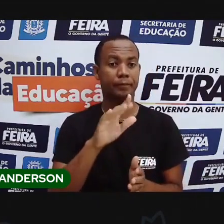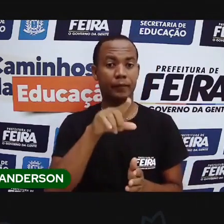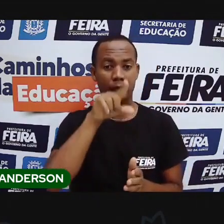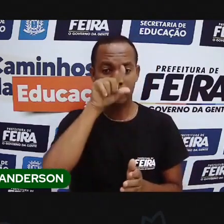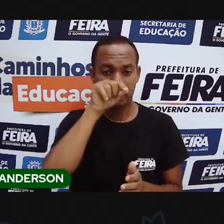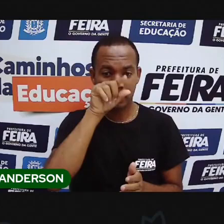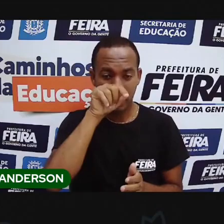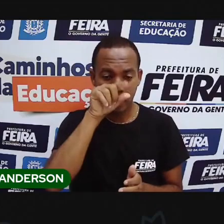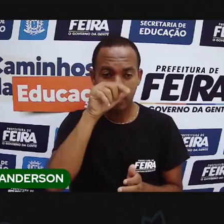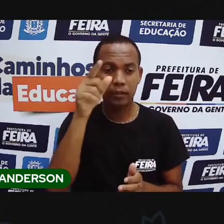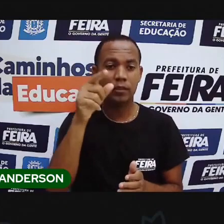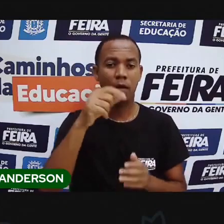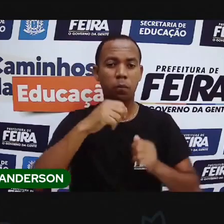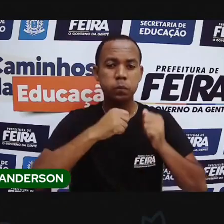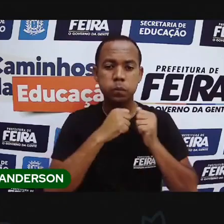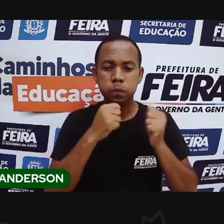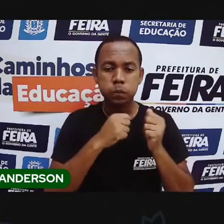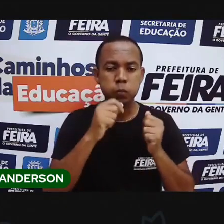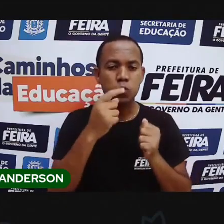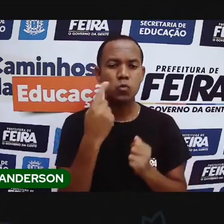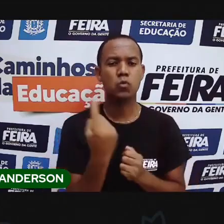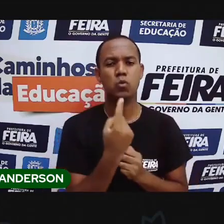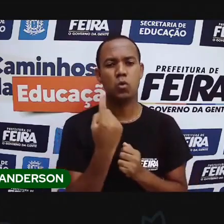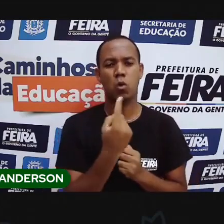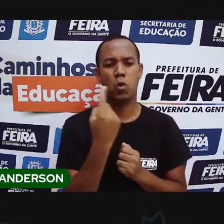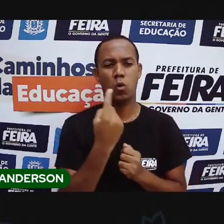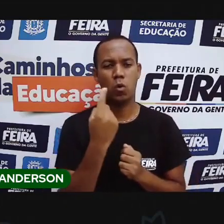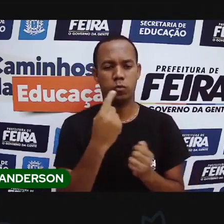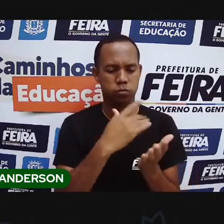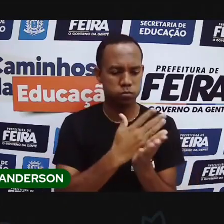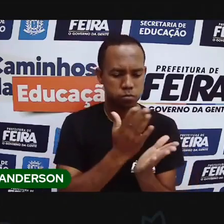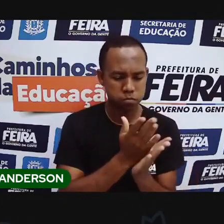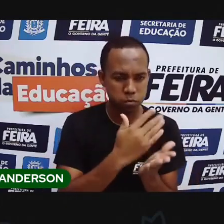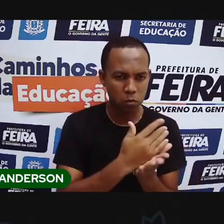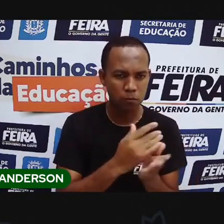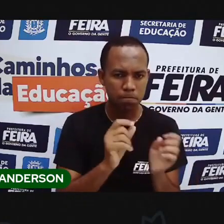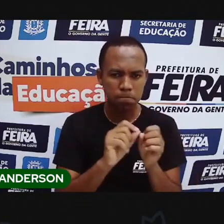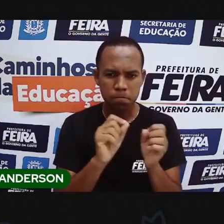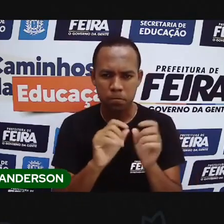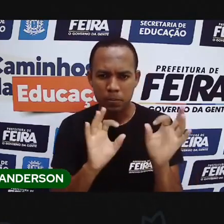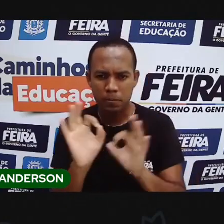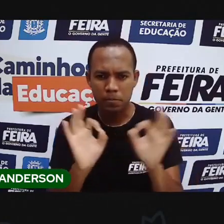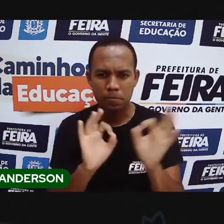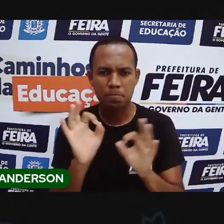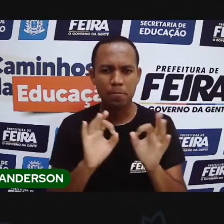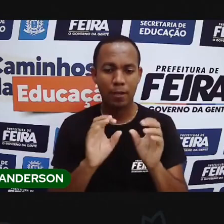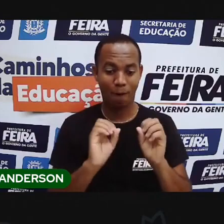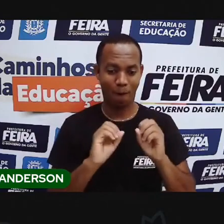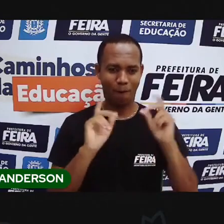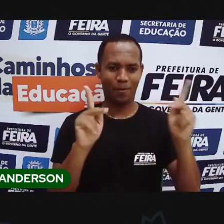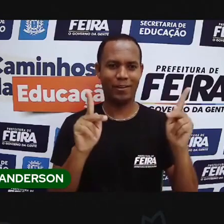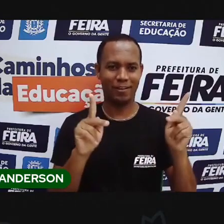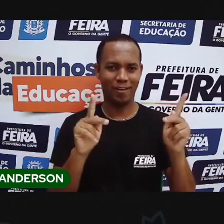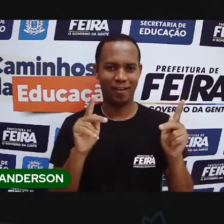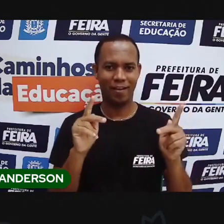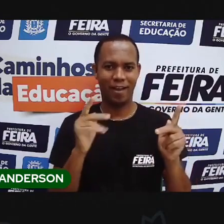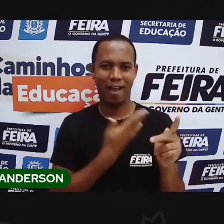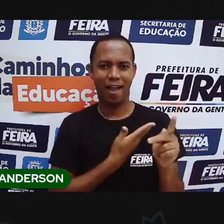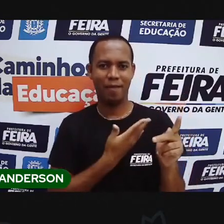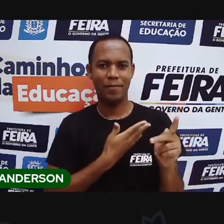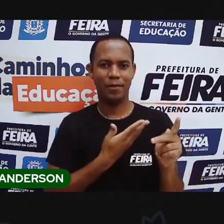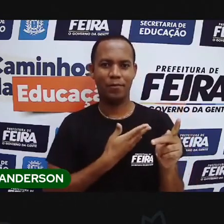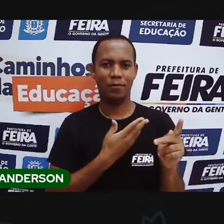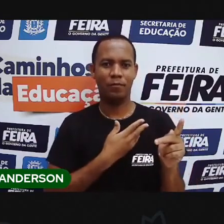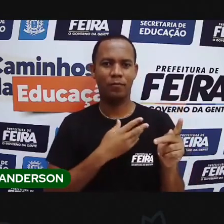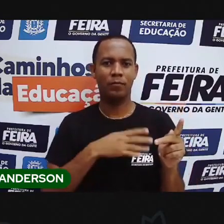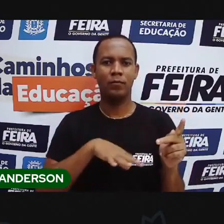teve que fazer tudo sozinha. Quando o bolo foi pronto, todos os amigos se aproximaram, pois o